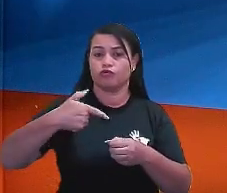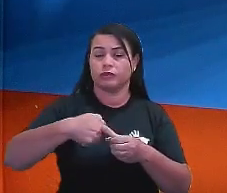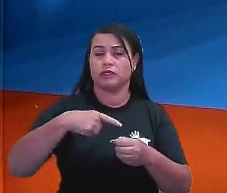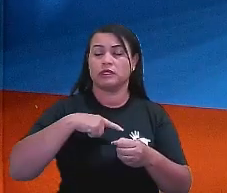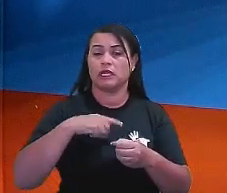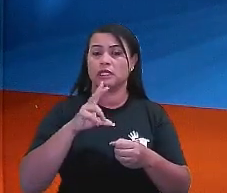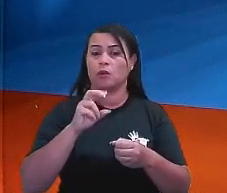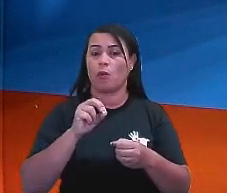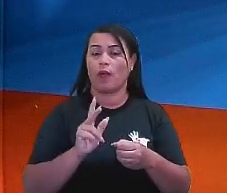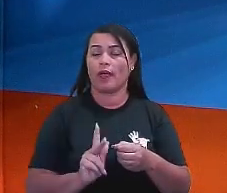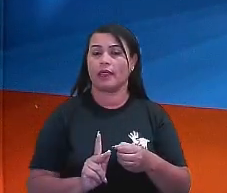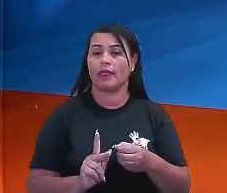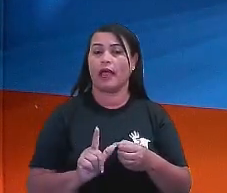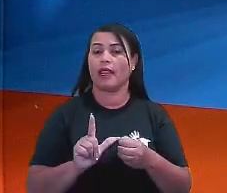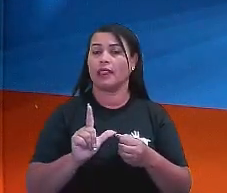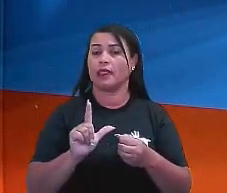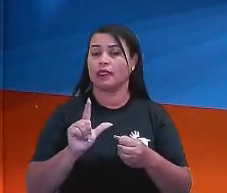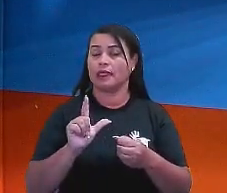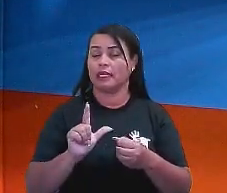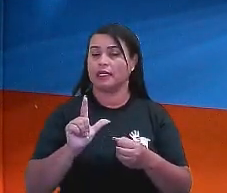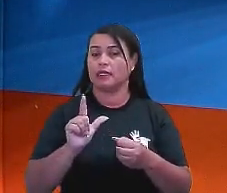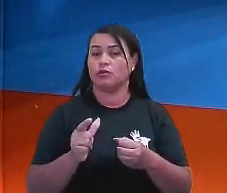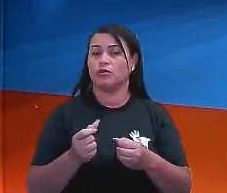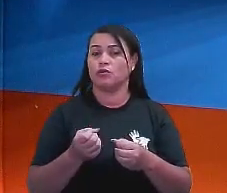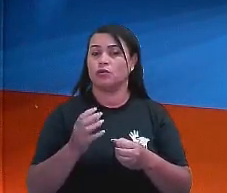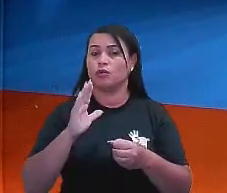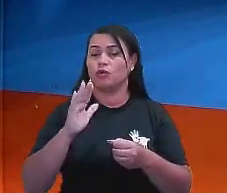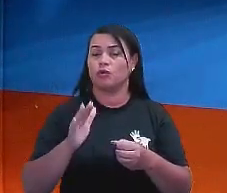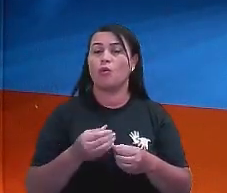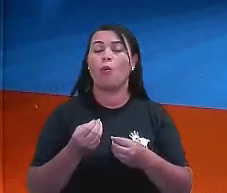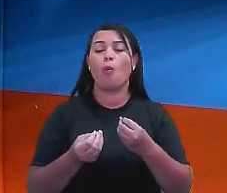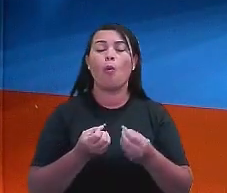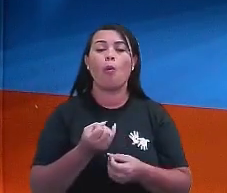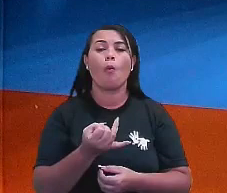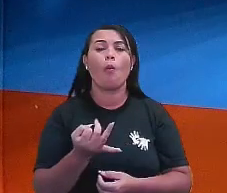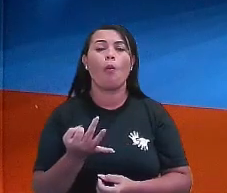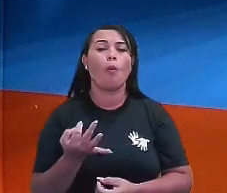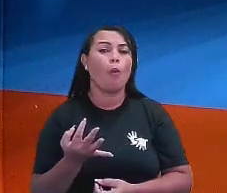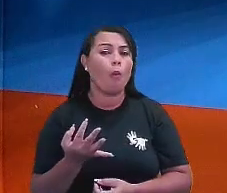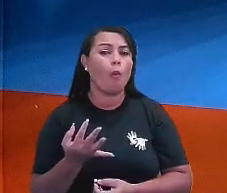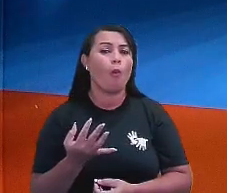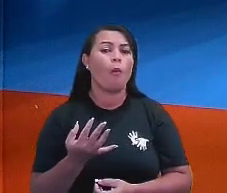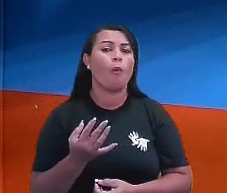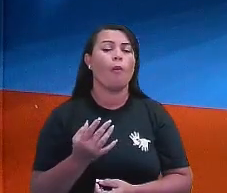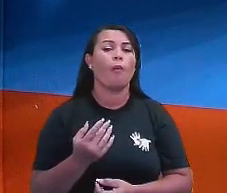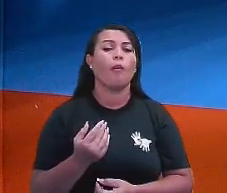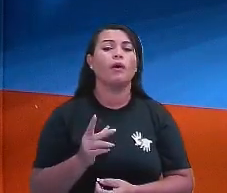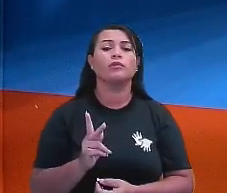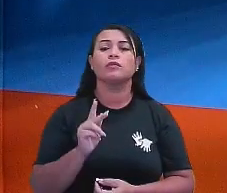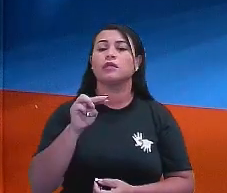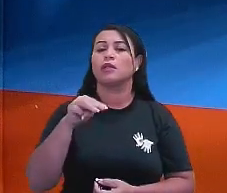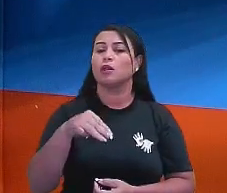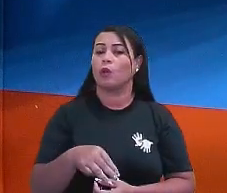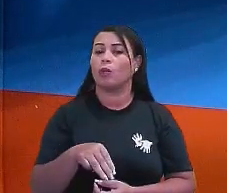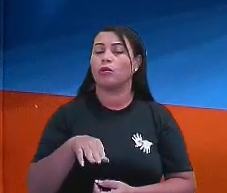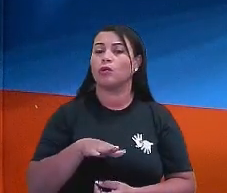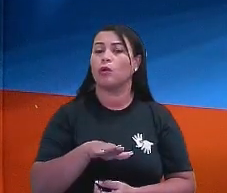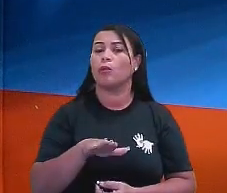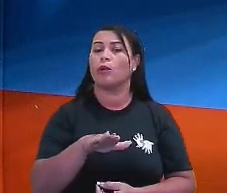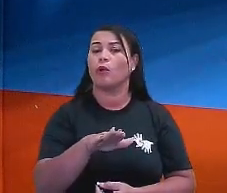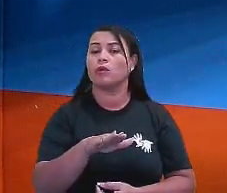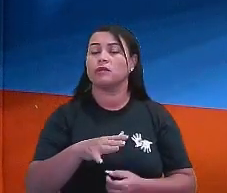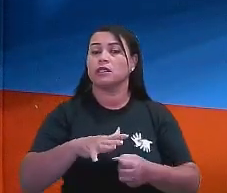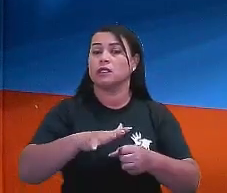qual a quantidade de quilômetros que esse automóvel percorre quando está de tanque cheio? Então, o que é que a gente precisa